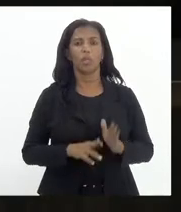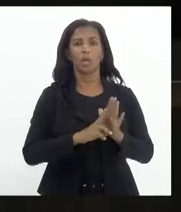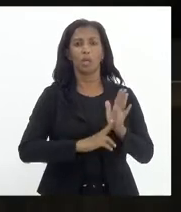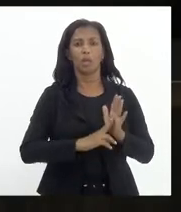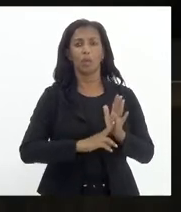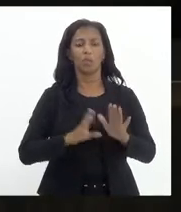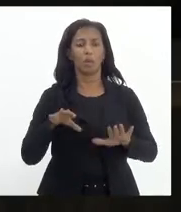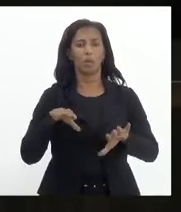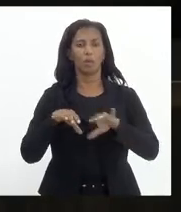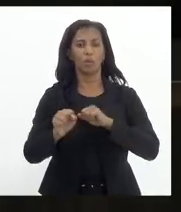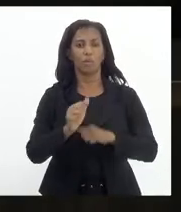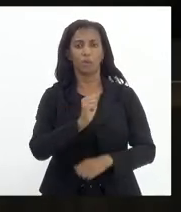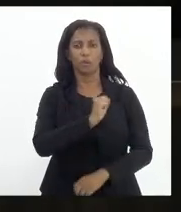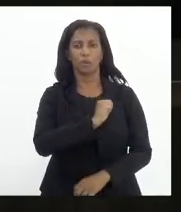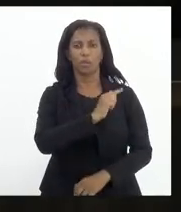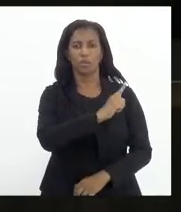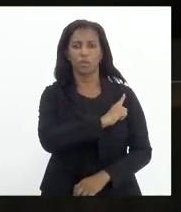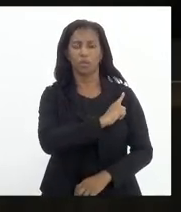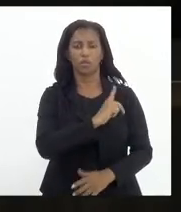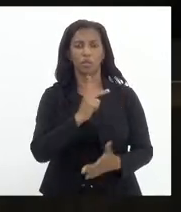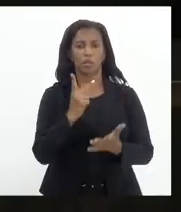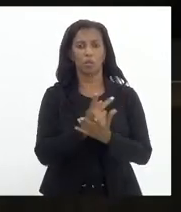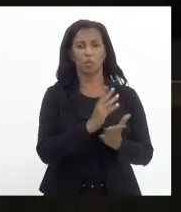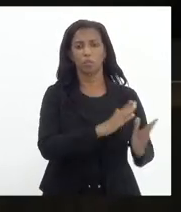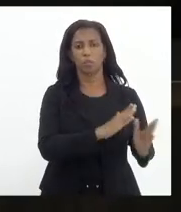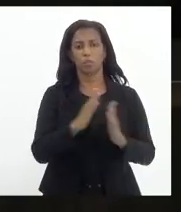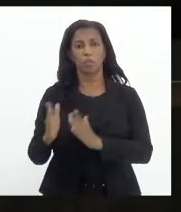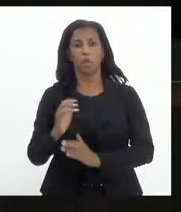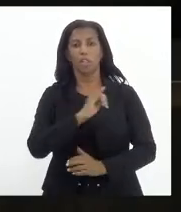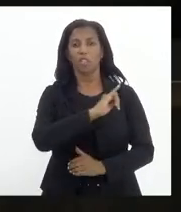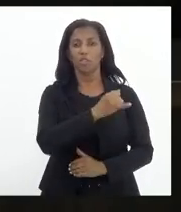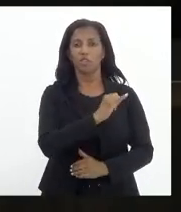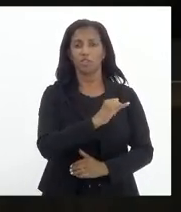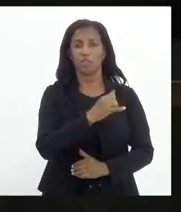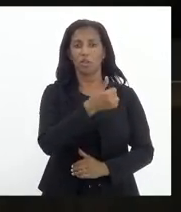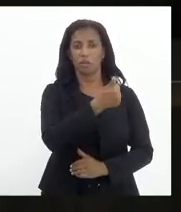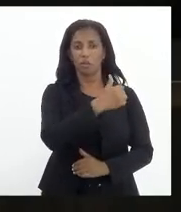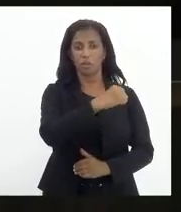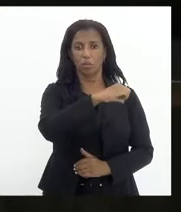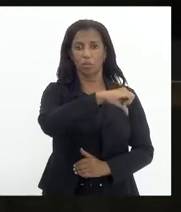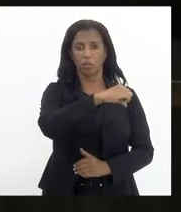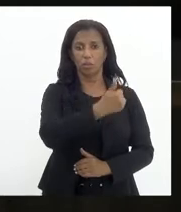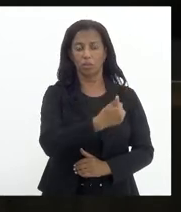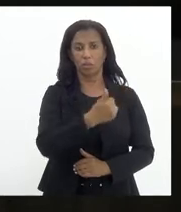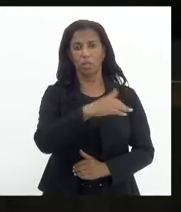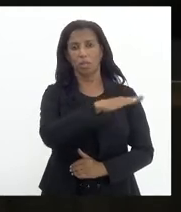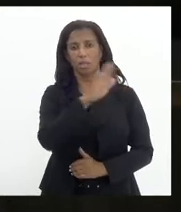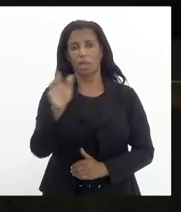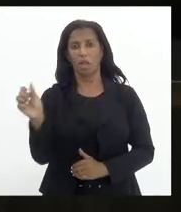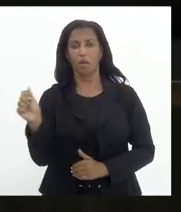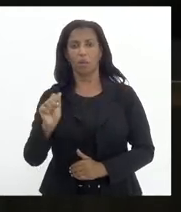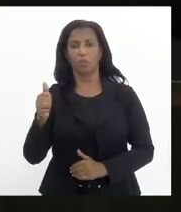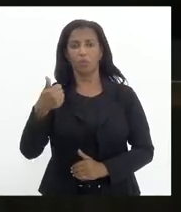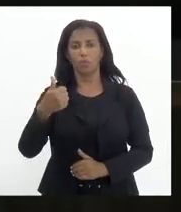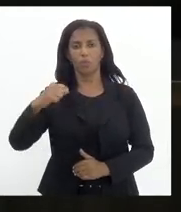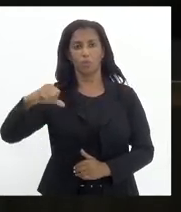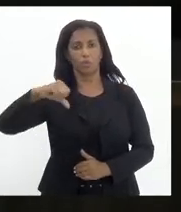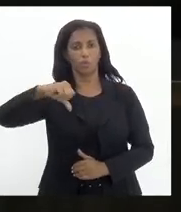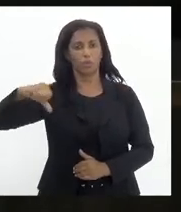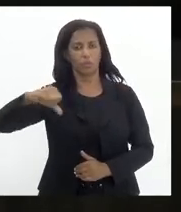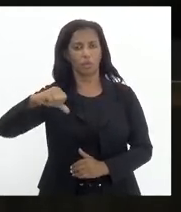formação de sargentos promovidos no período compreendido entre janeiro de 96 a agosto de 99, de acordo com a lei